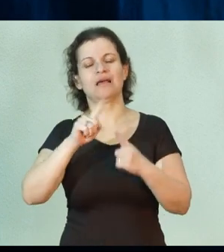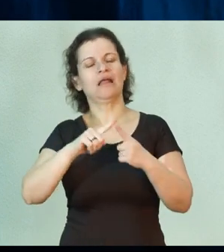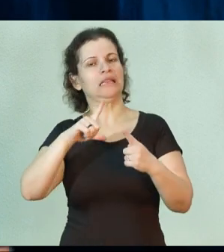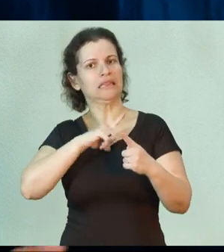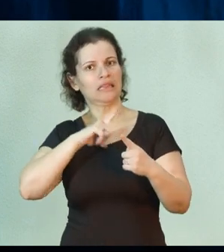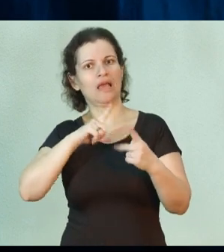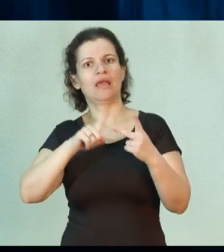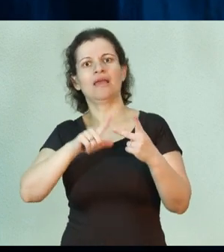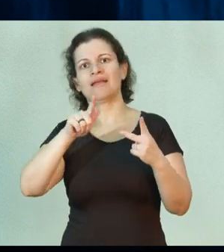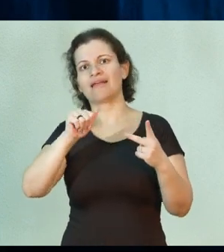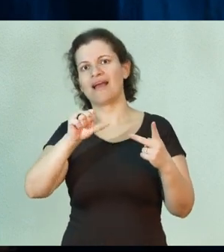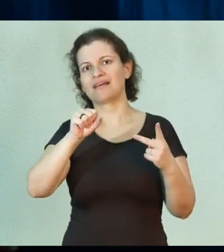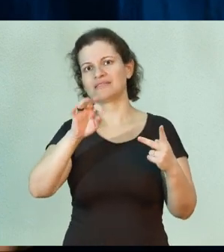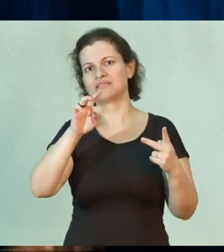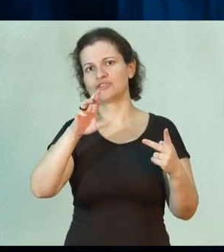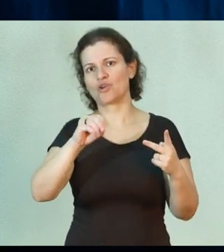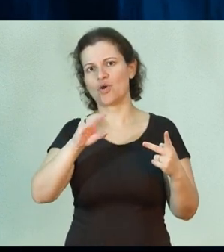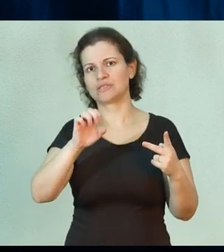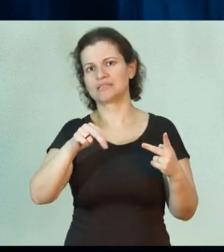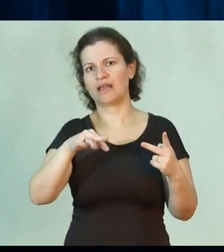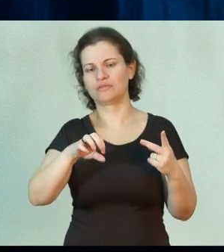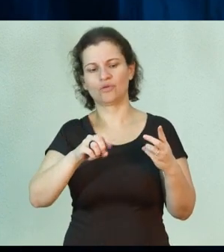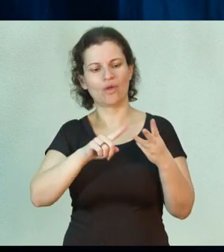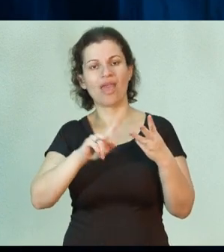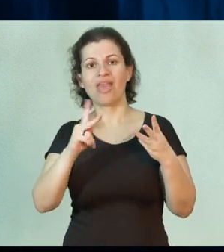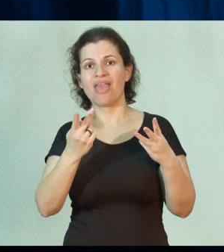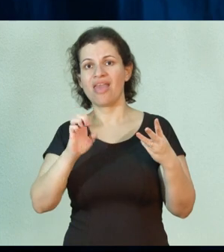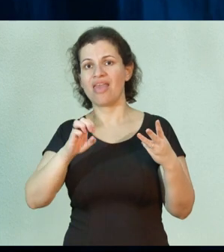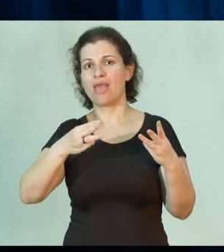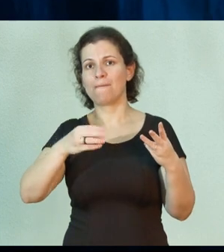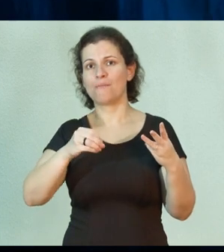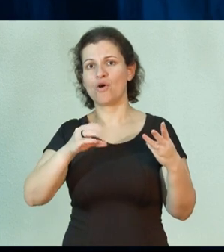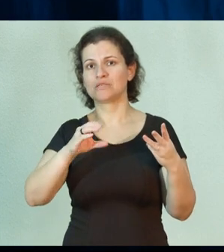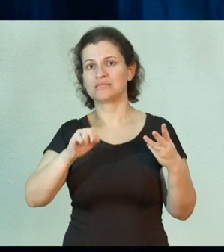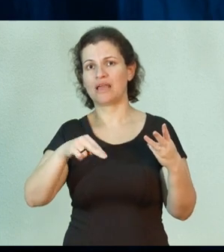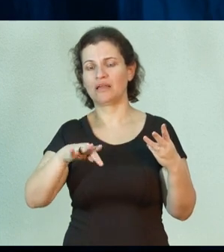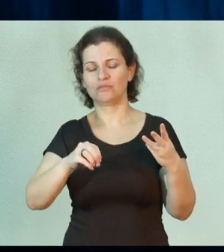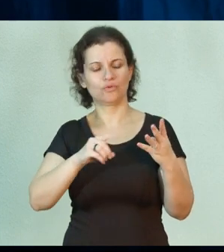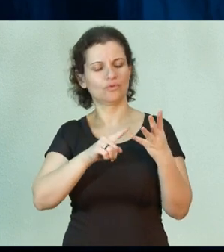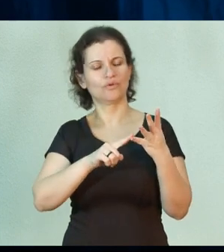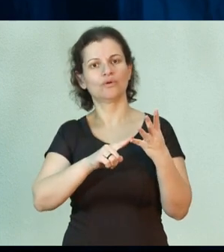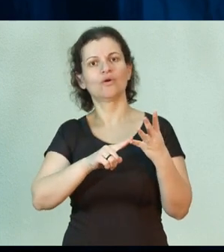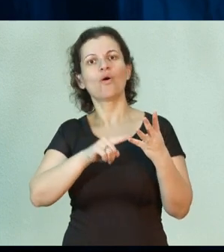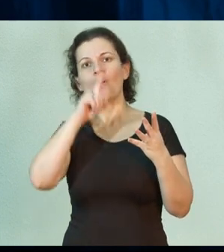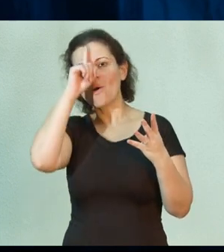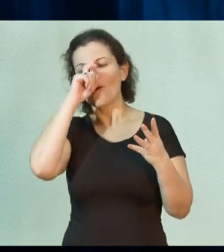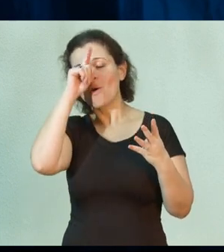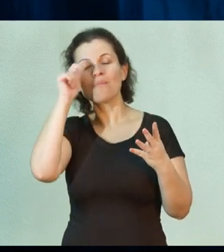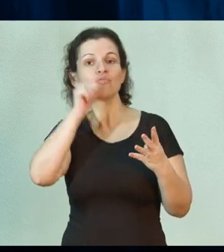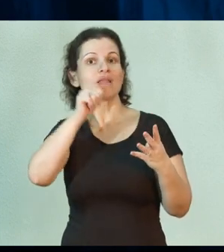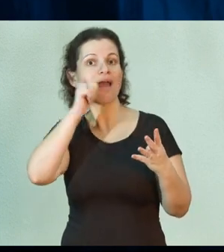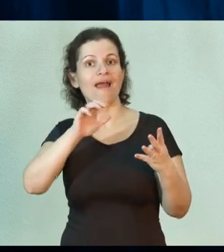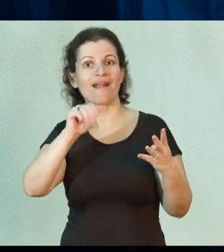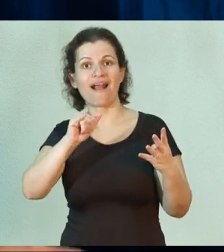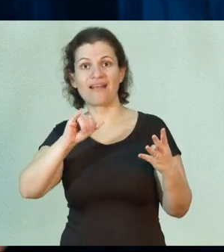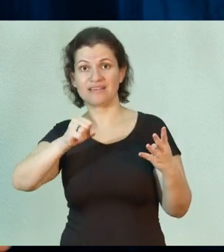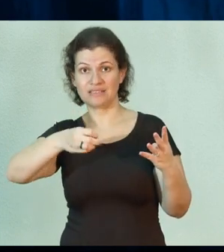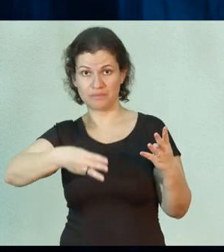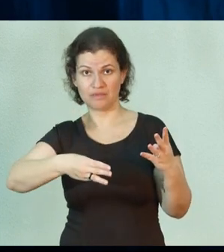Clínicas tem o Gastrocentro, Hemocentro, o CAISME, que é o Hospital da Mulher. Além disso,